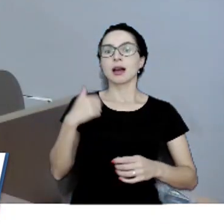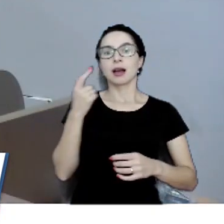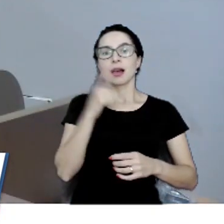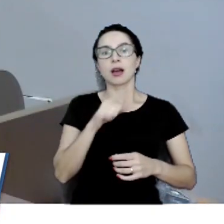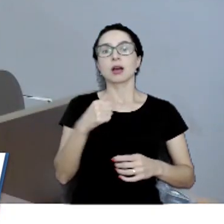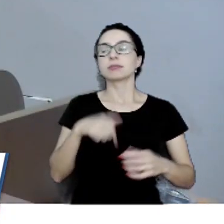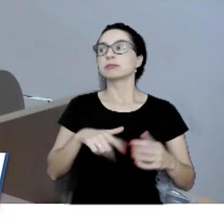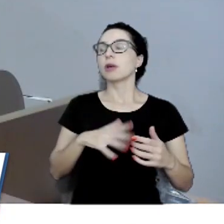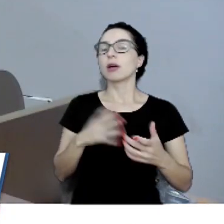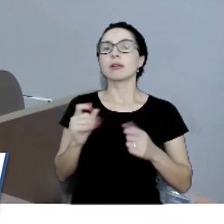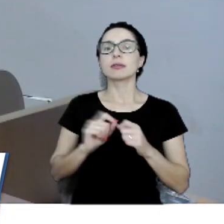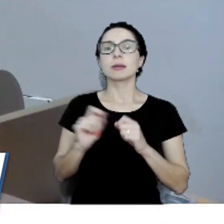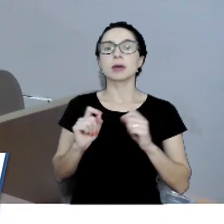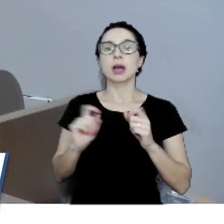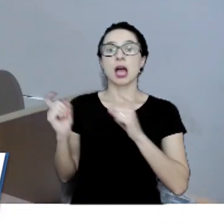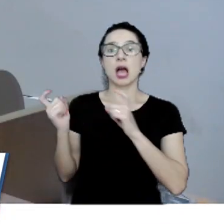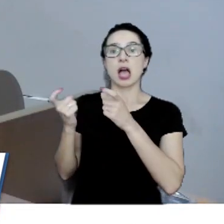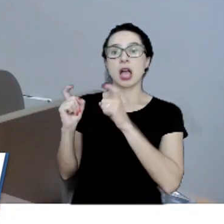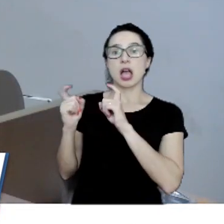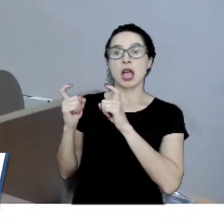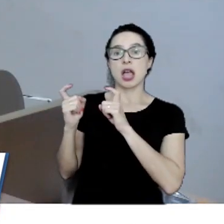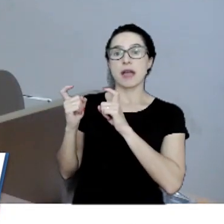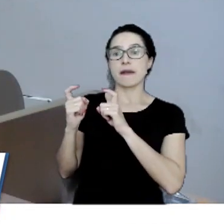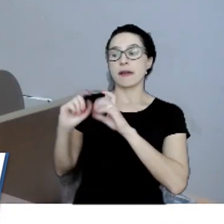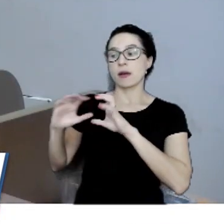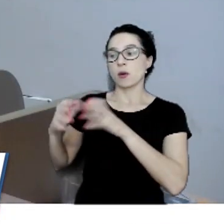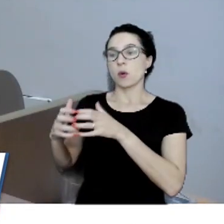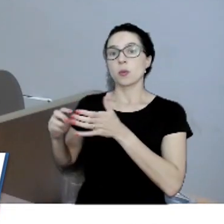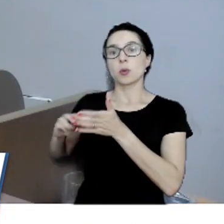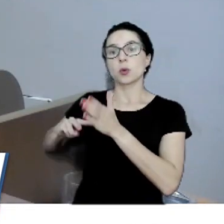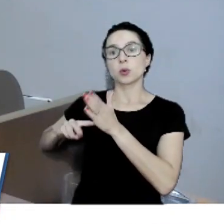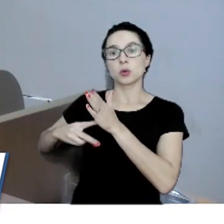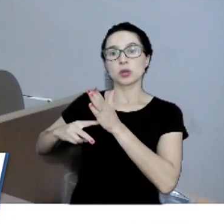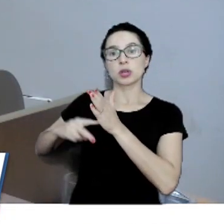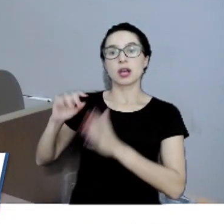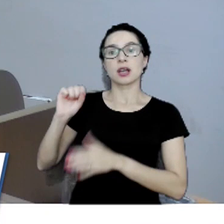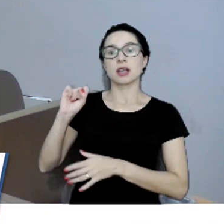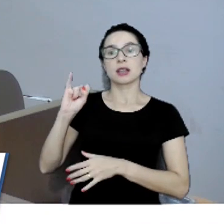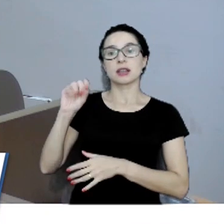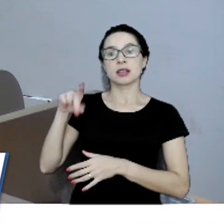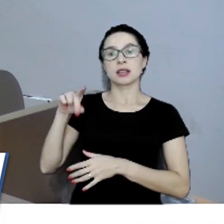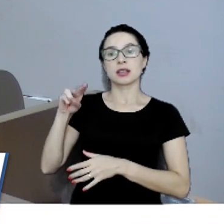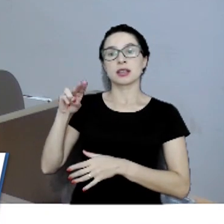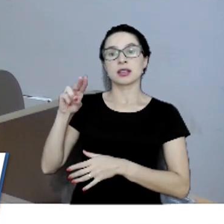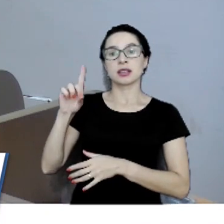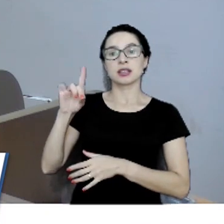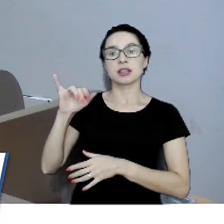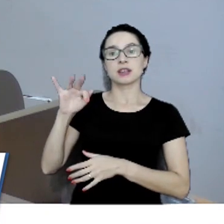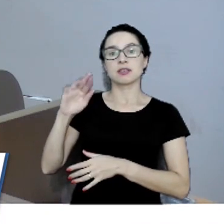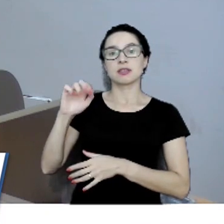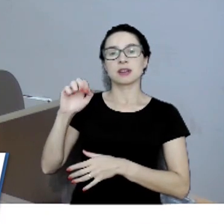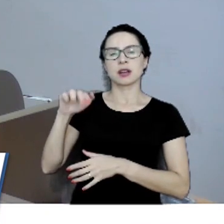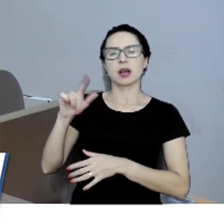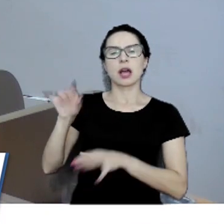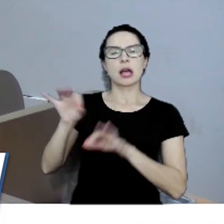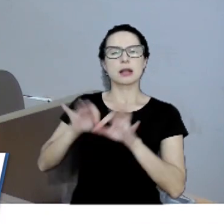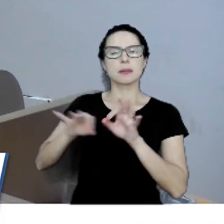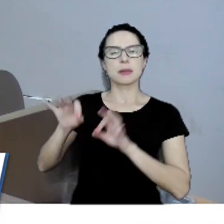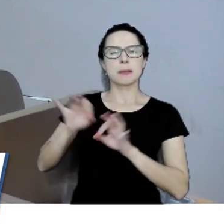Nós fizemos uma reunião com o sindicato, com o Sindifran, no qual eles elaboraram todos,